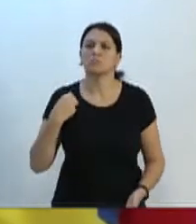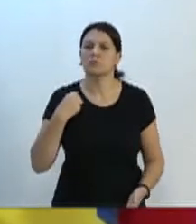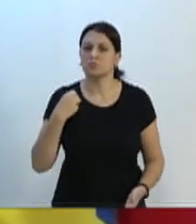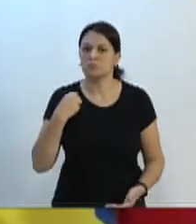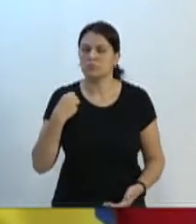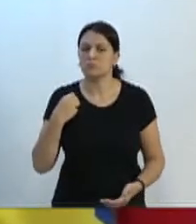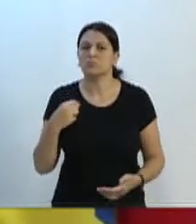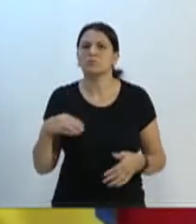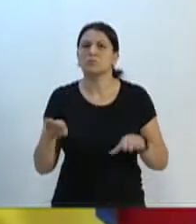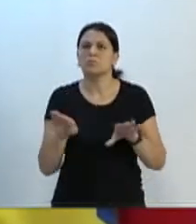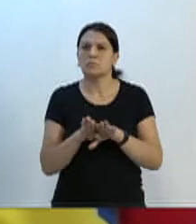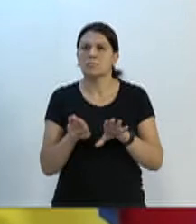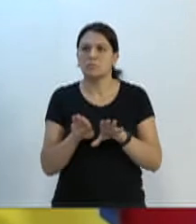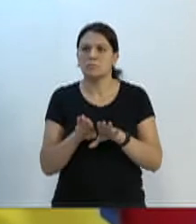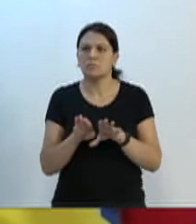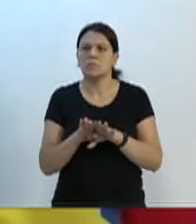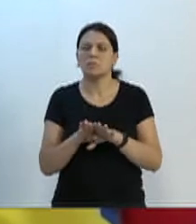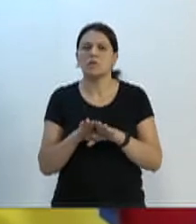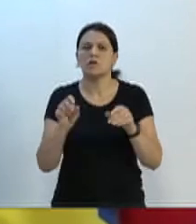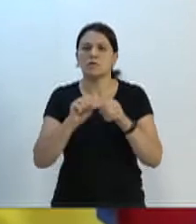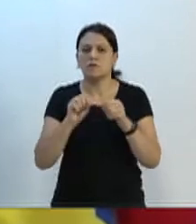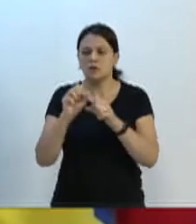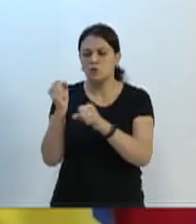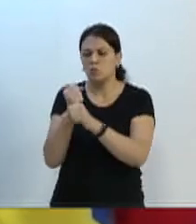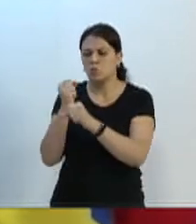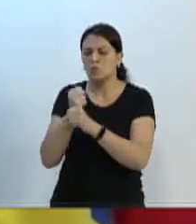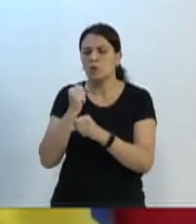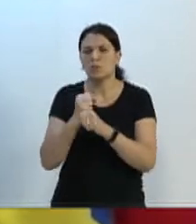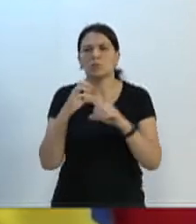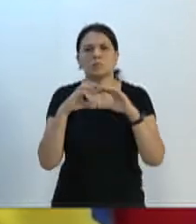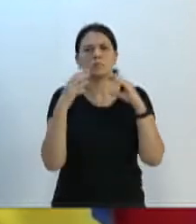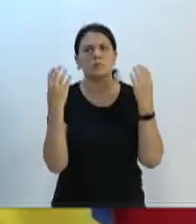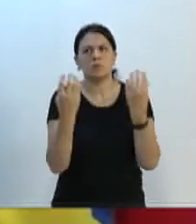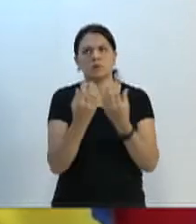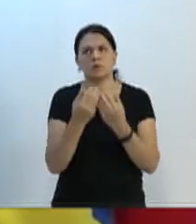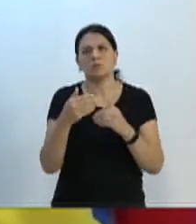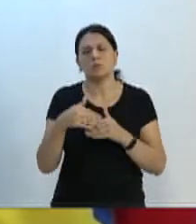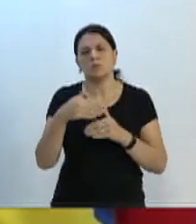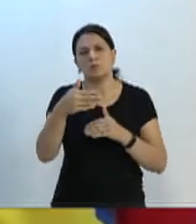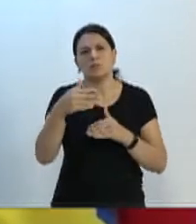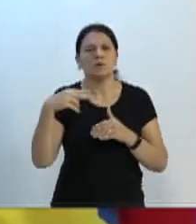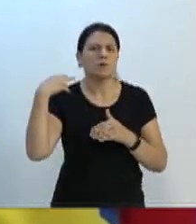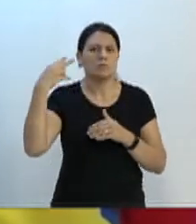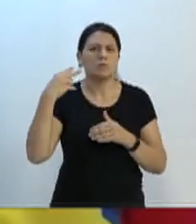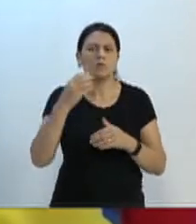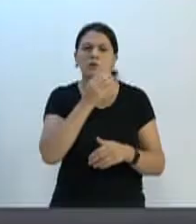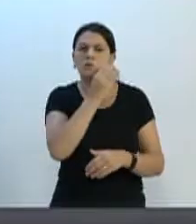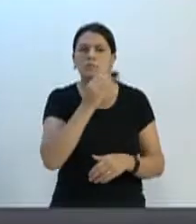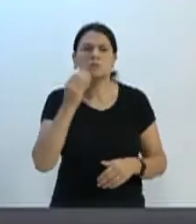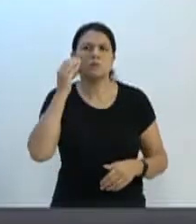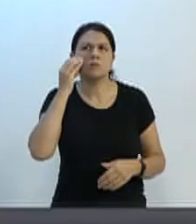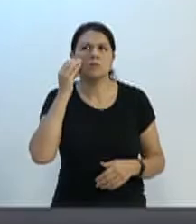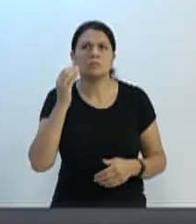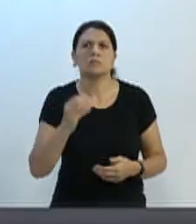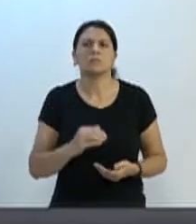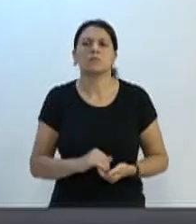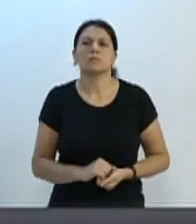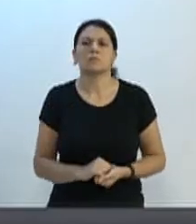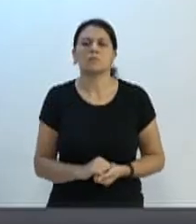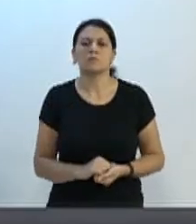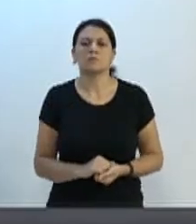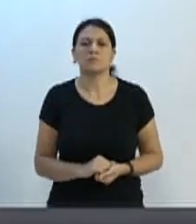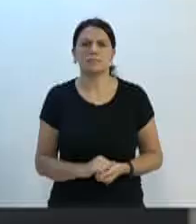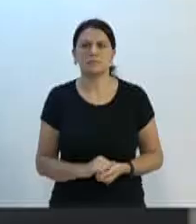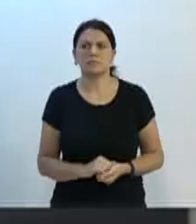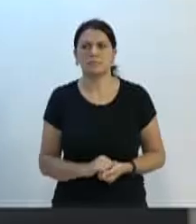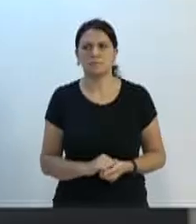e estar realizando essas obras nas nossas comunidades. Sendo a parte ao vereador César Sim. Autorização do orador, uma parte ao